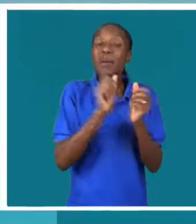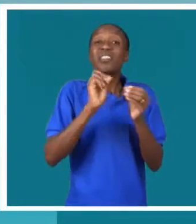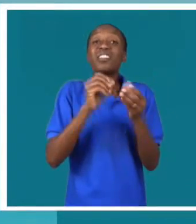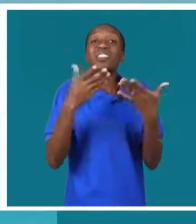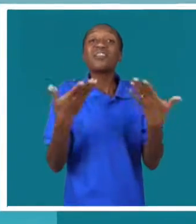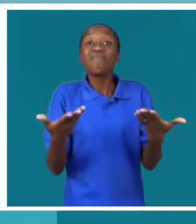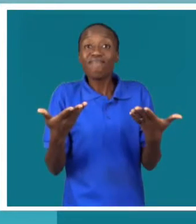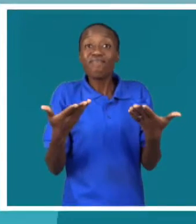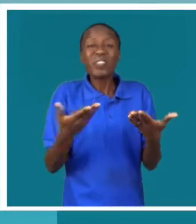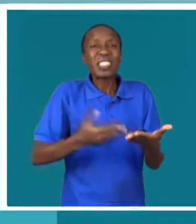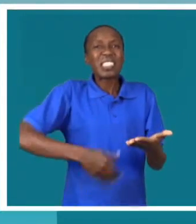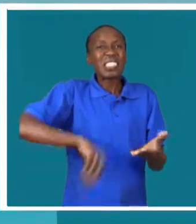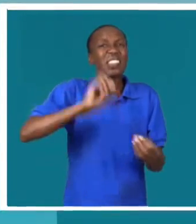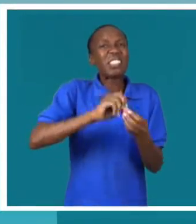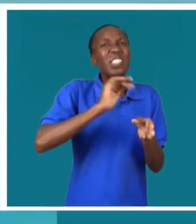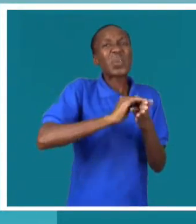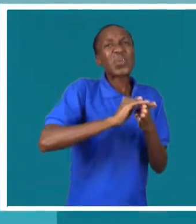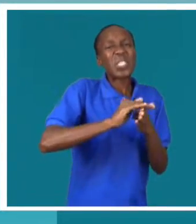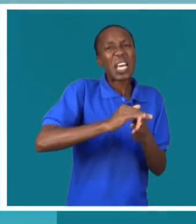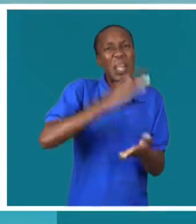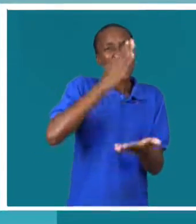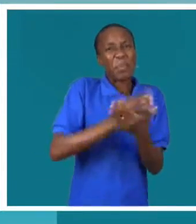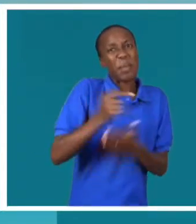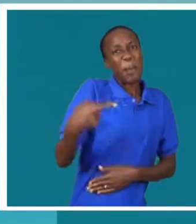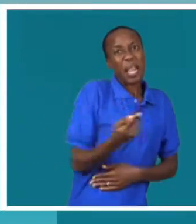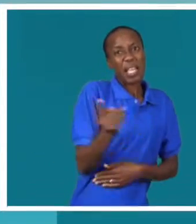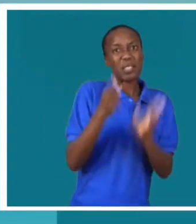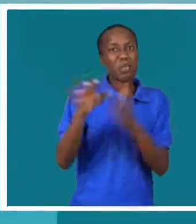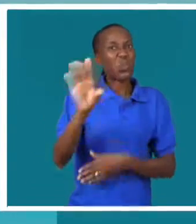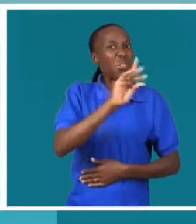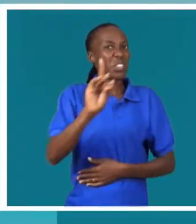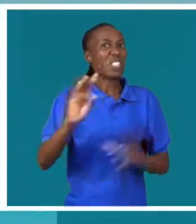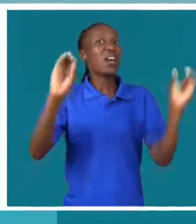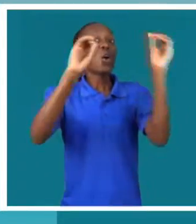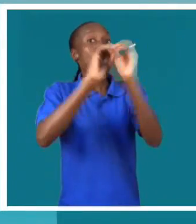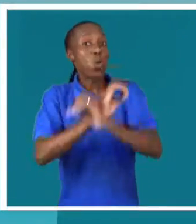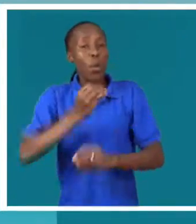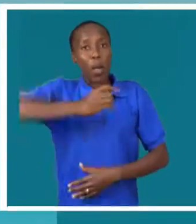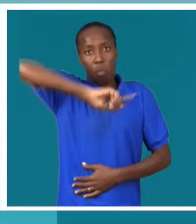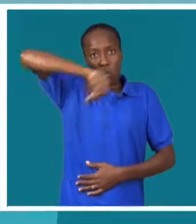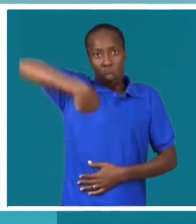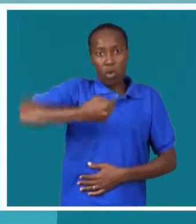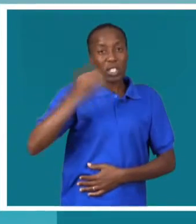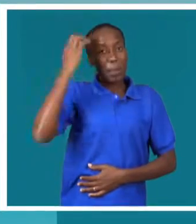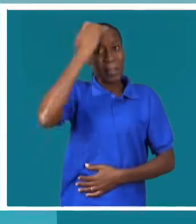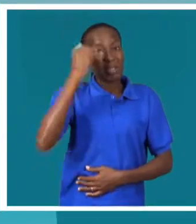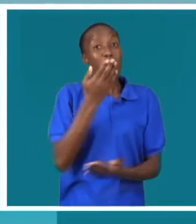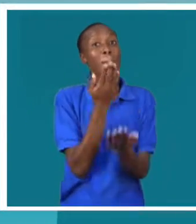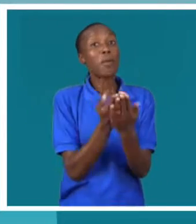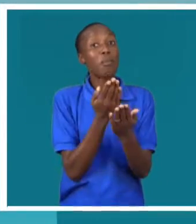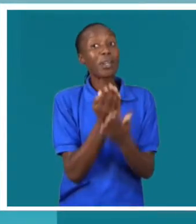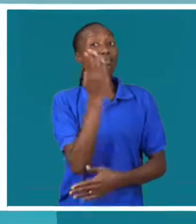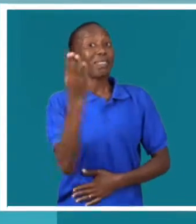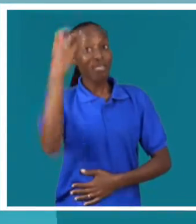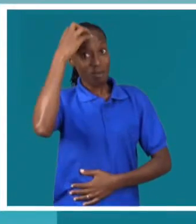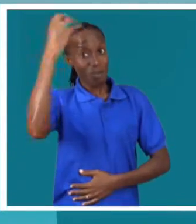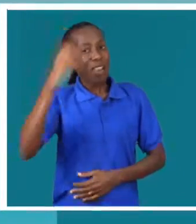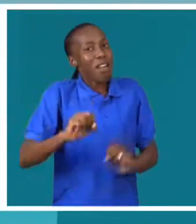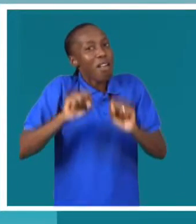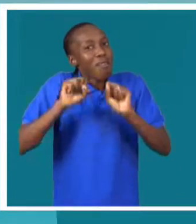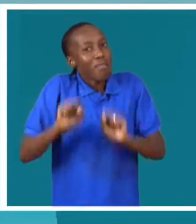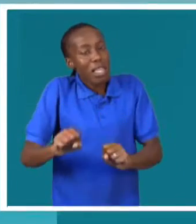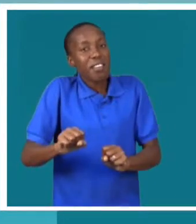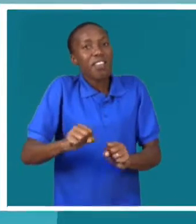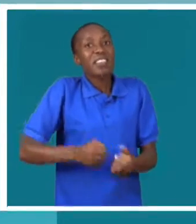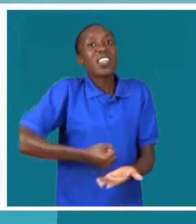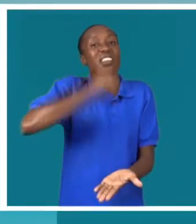não incidem efetivamente as pessoas com deficiência. Nós achamos que, como proposta, o governo tem